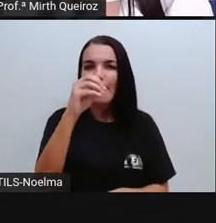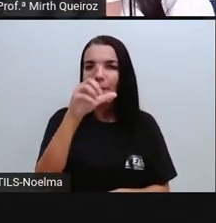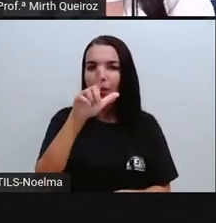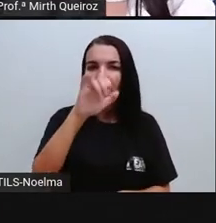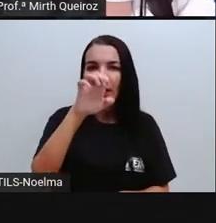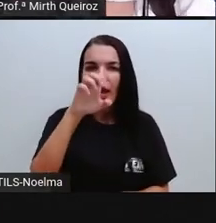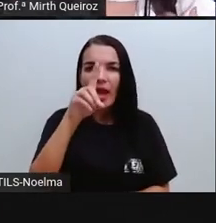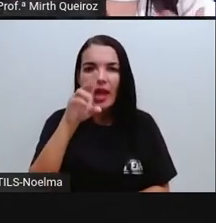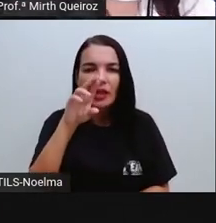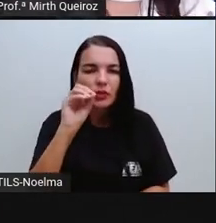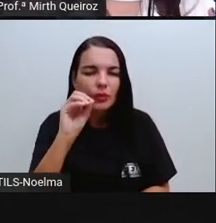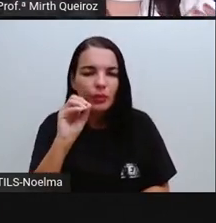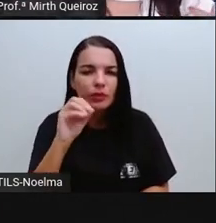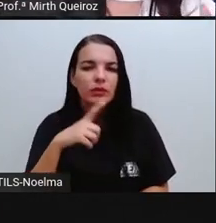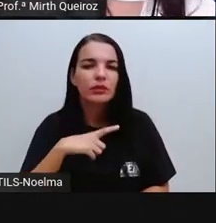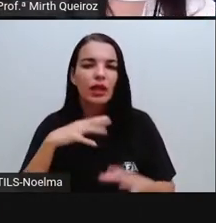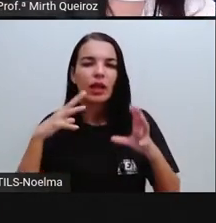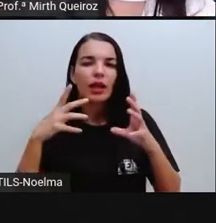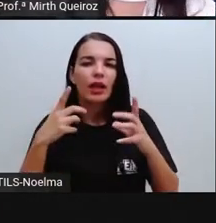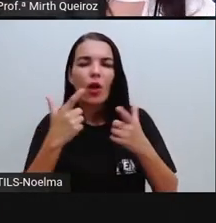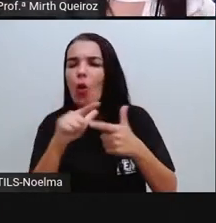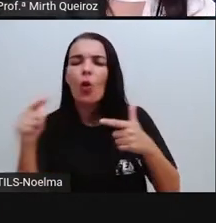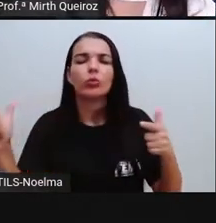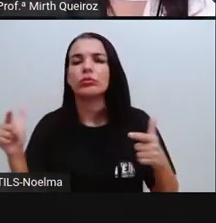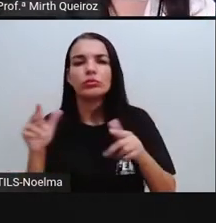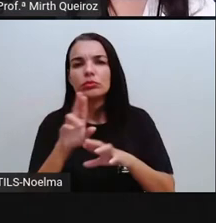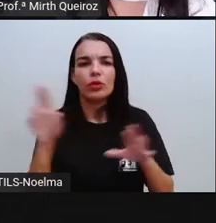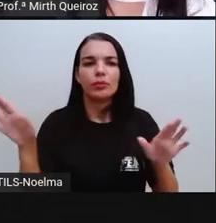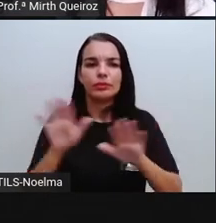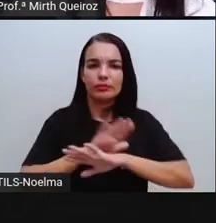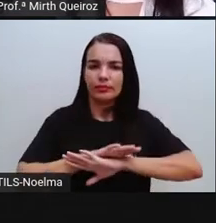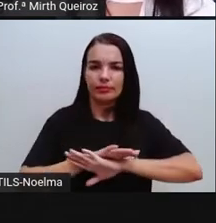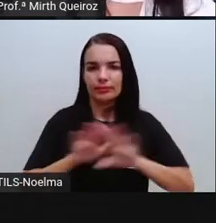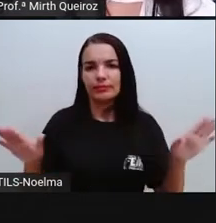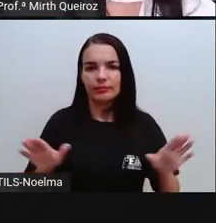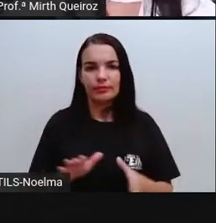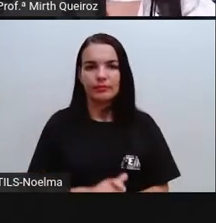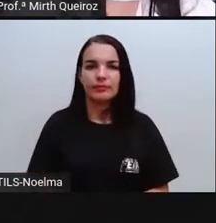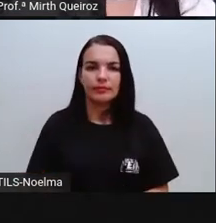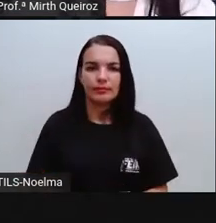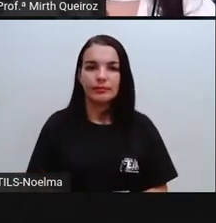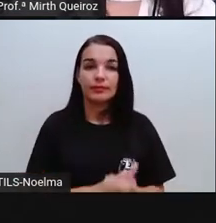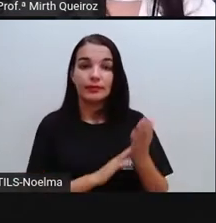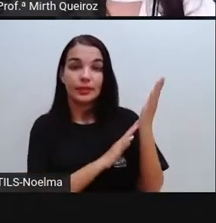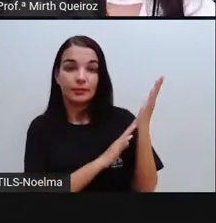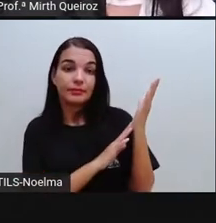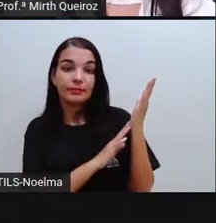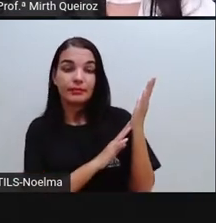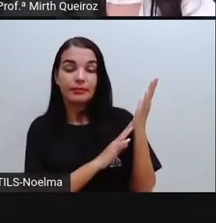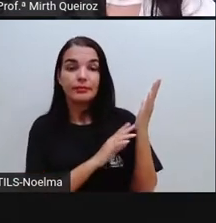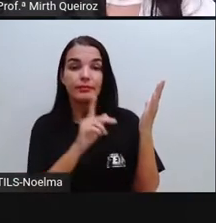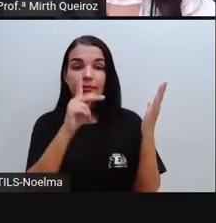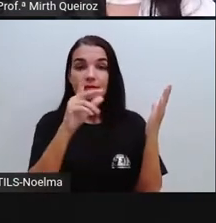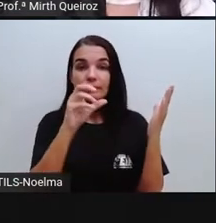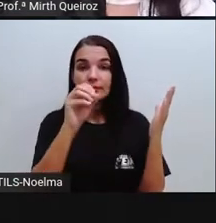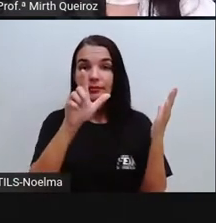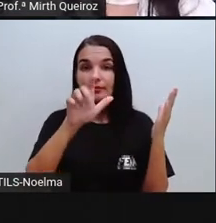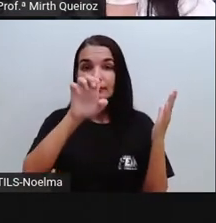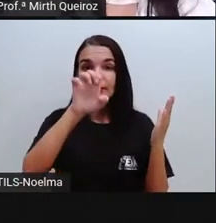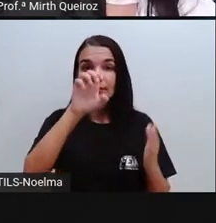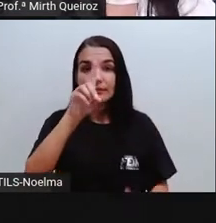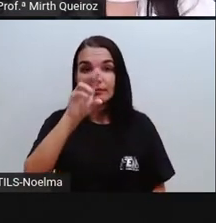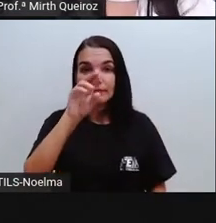redondo, vai ser classificado como outro. Simplesmente outro. Os poliedros são sólidos